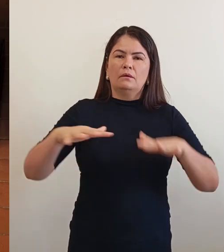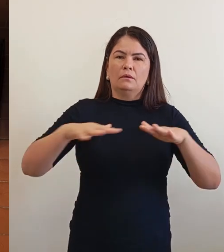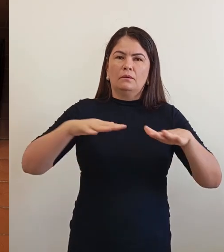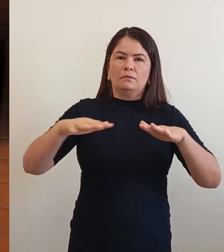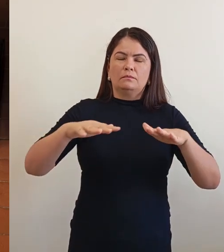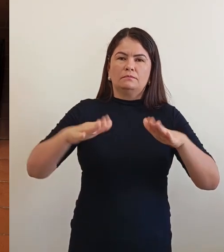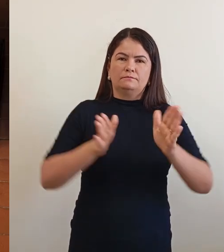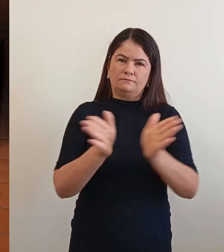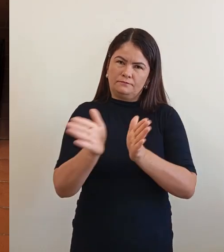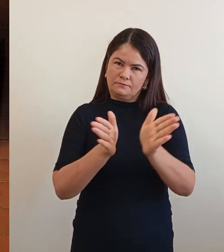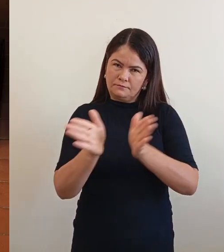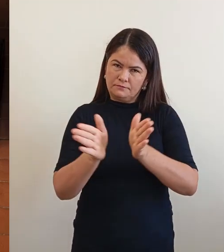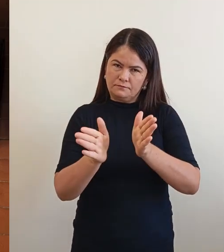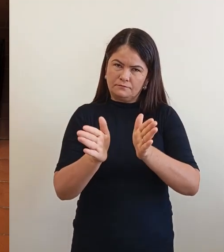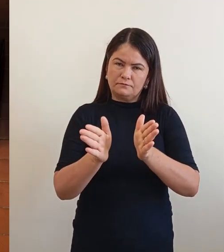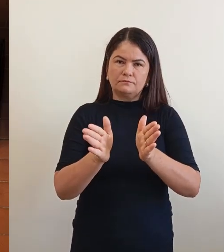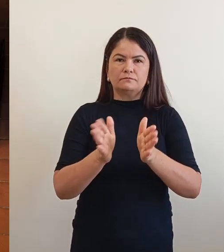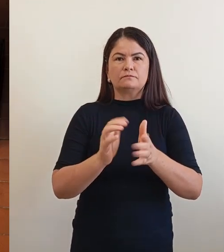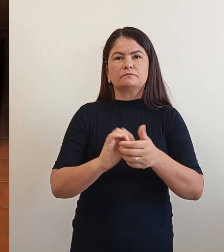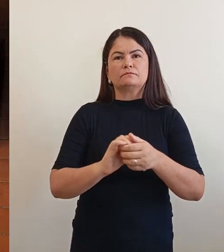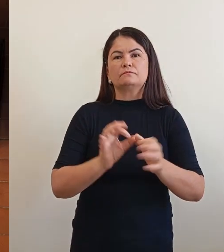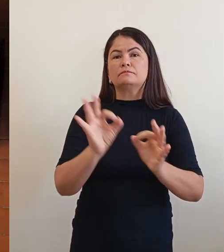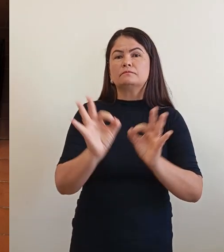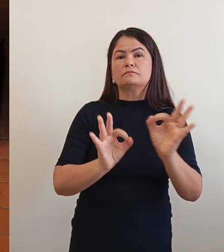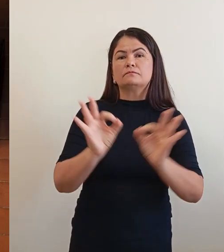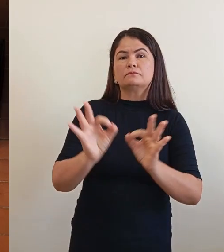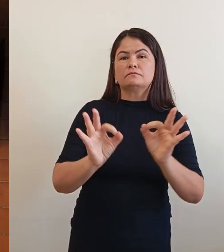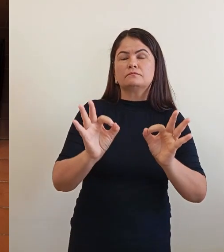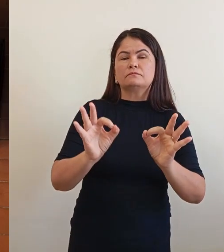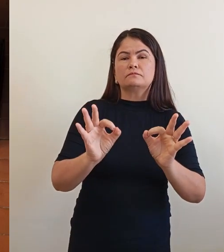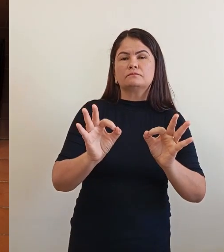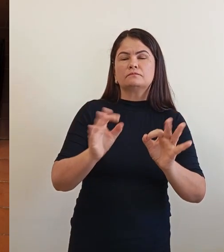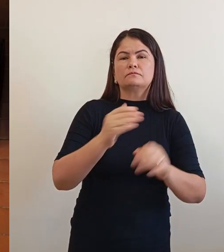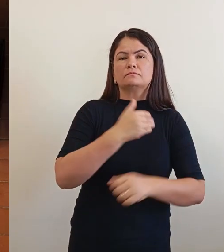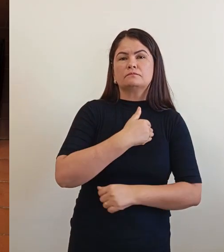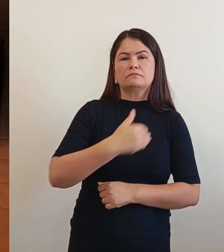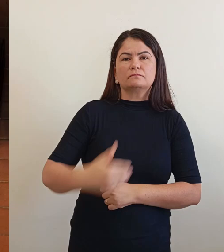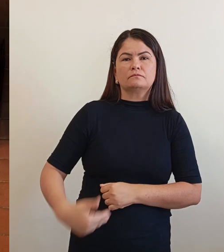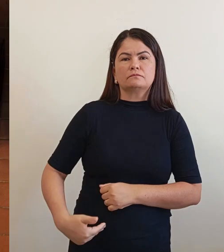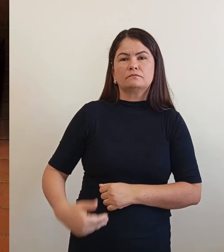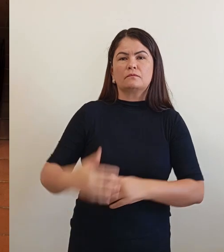acessibilidade e planejamento público. O planejamento urbano.